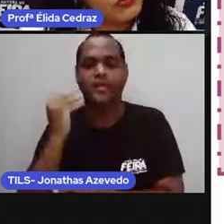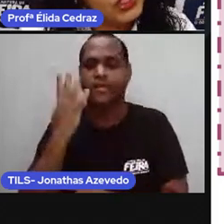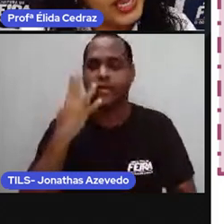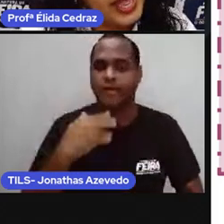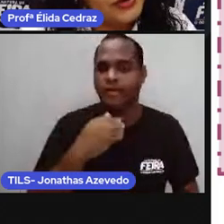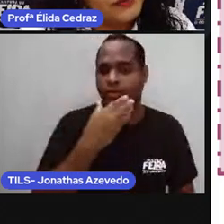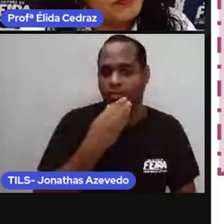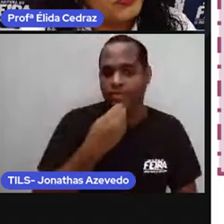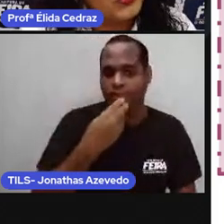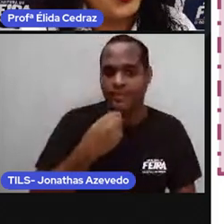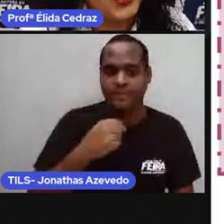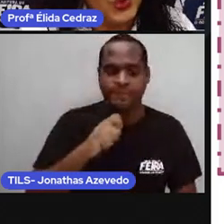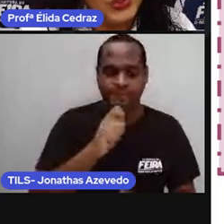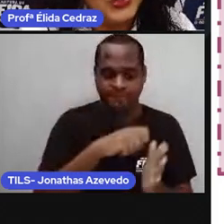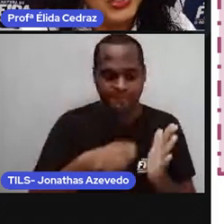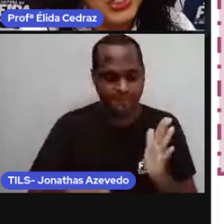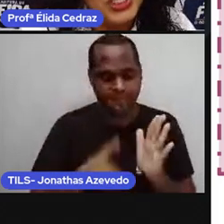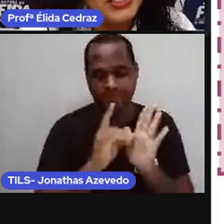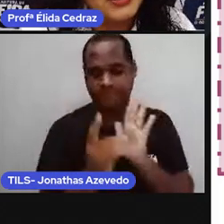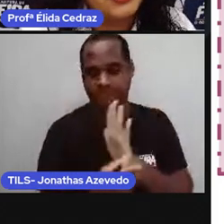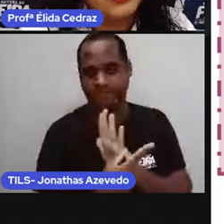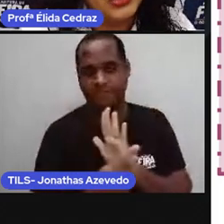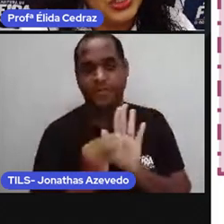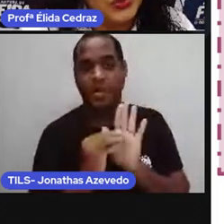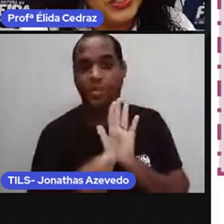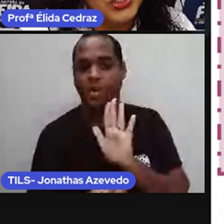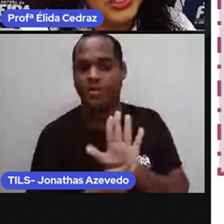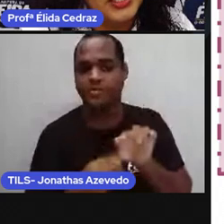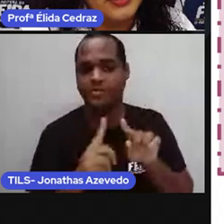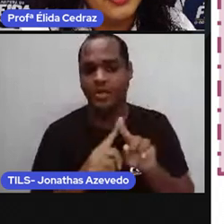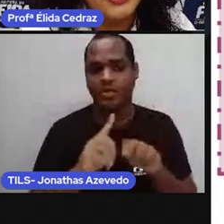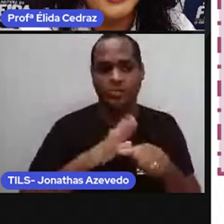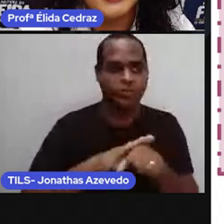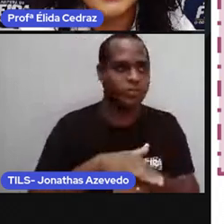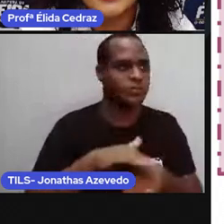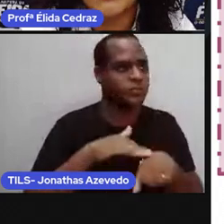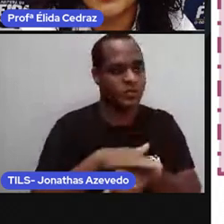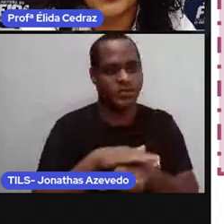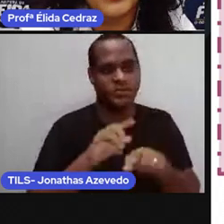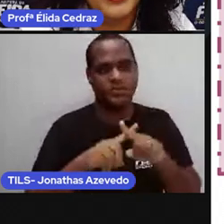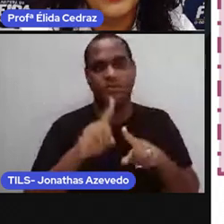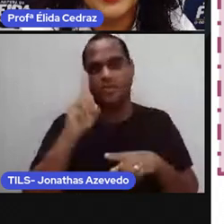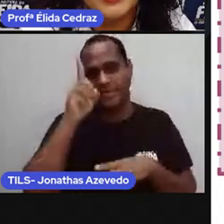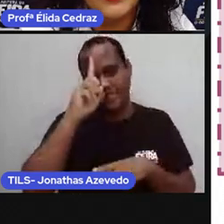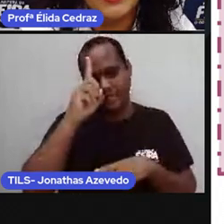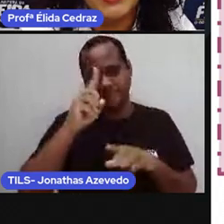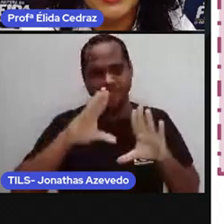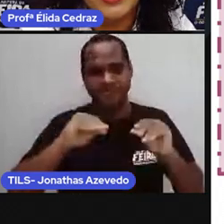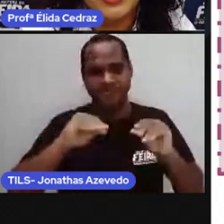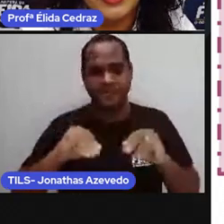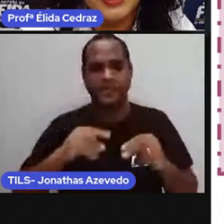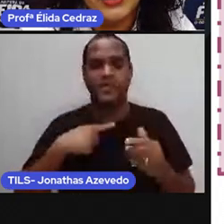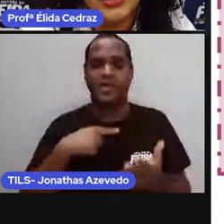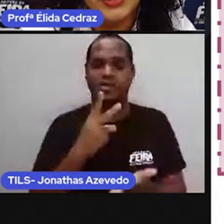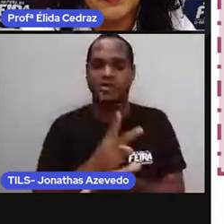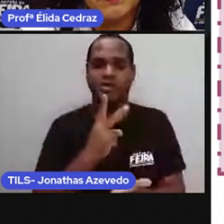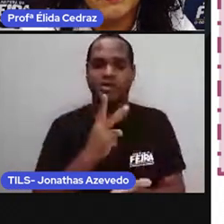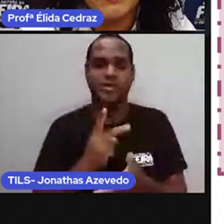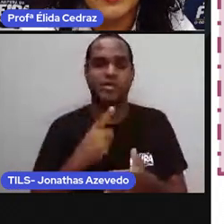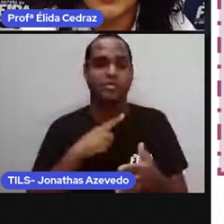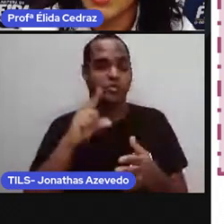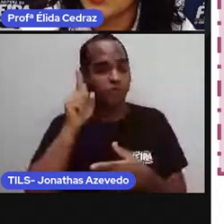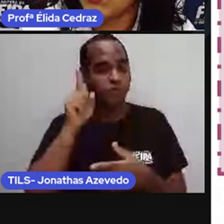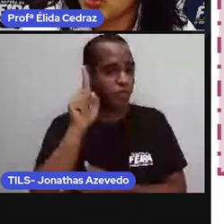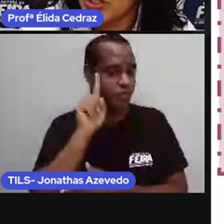escreve um diário todos os dias de noitinha. Ele escreve tudo o que aconteceu na vida dele naquele dia.